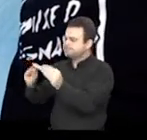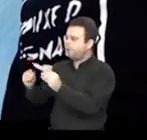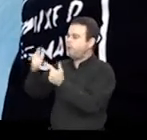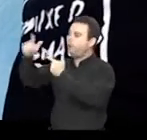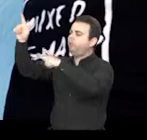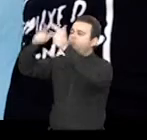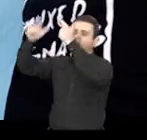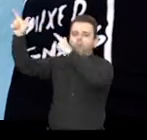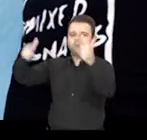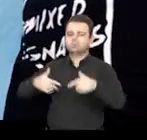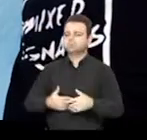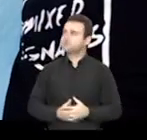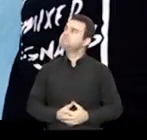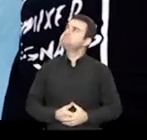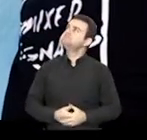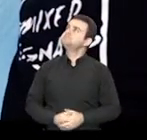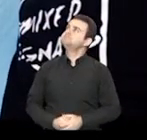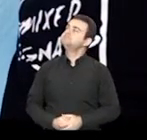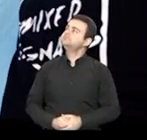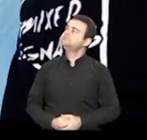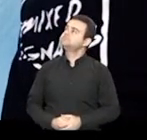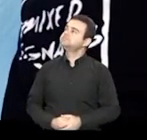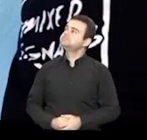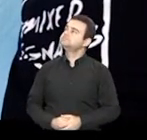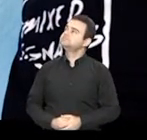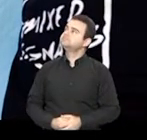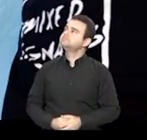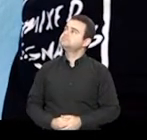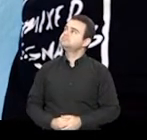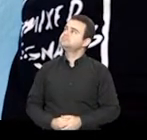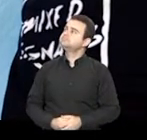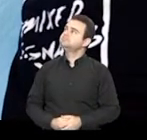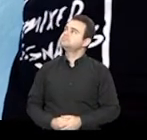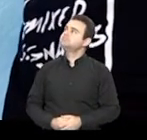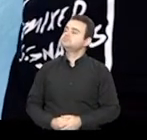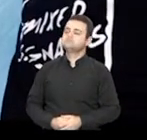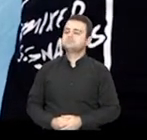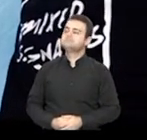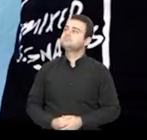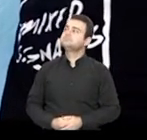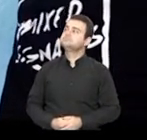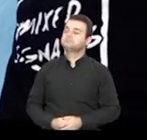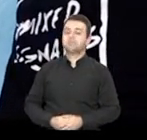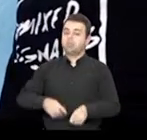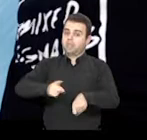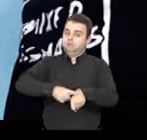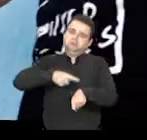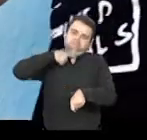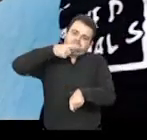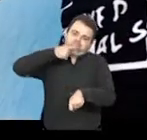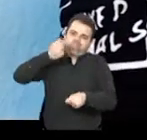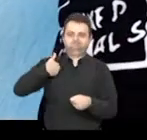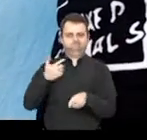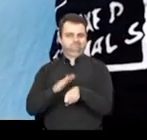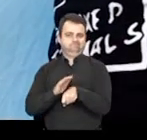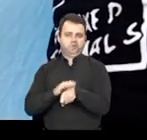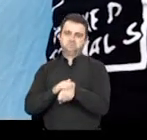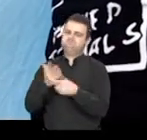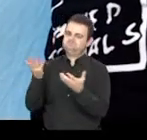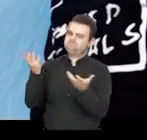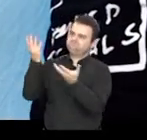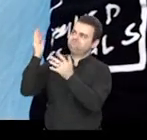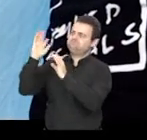eu tenho. Vou desenhar mais ou menos aqui a forma do nosso